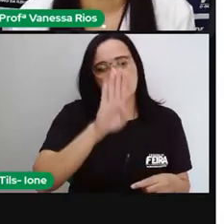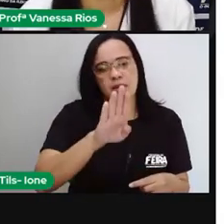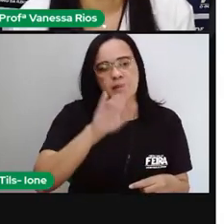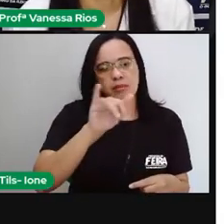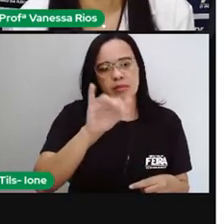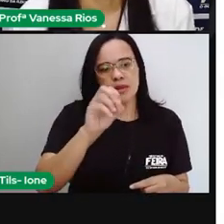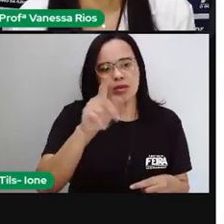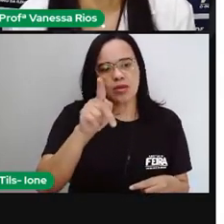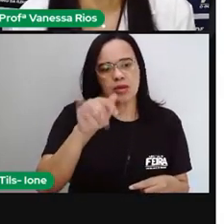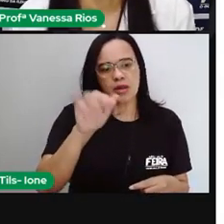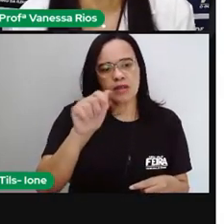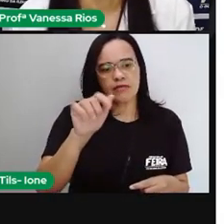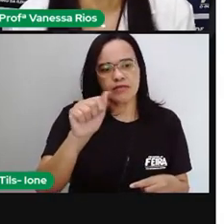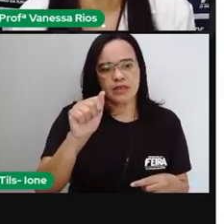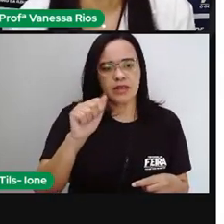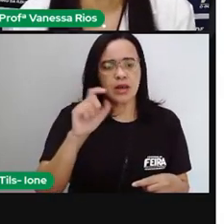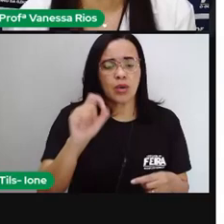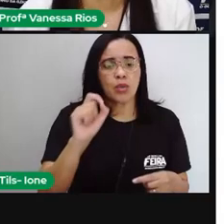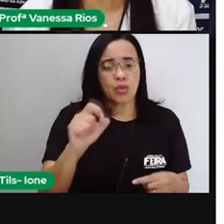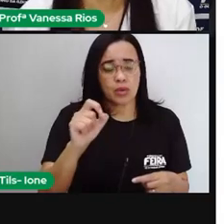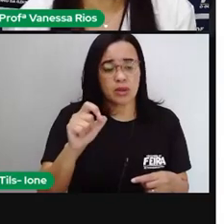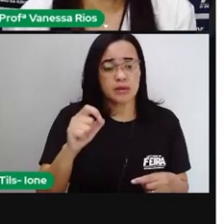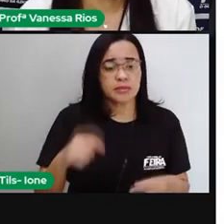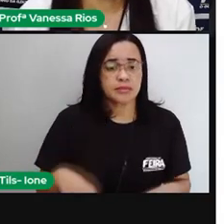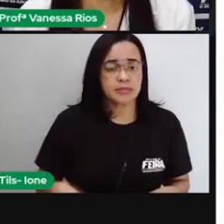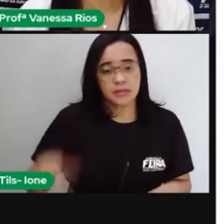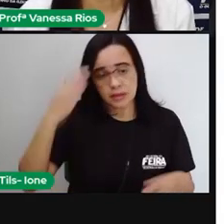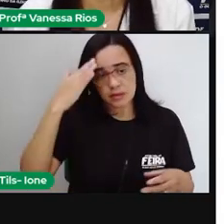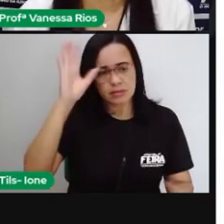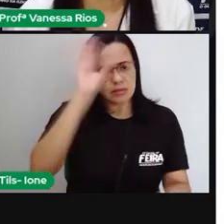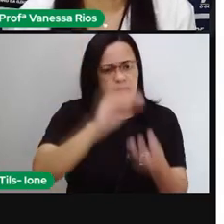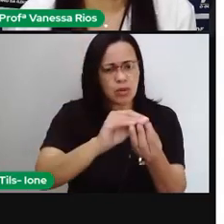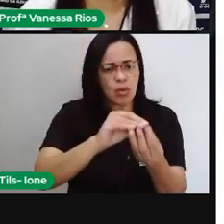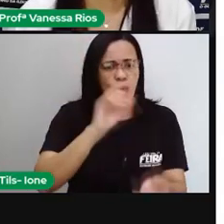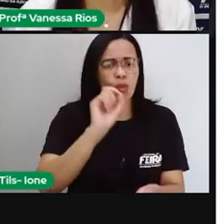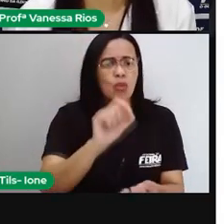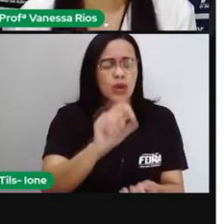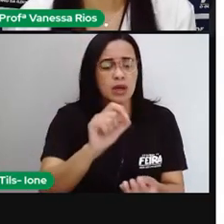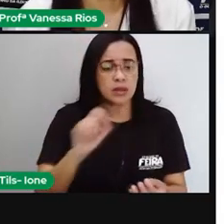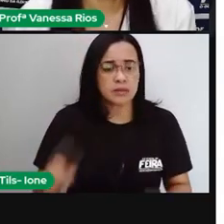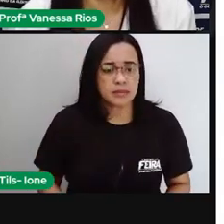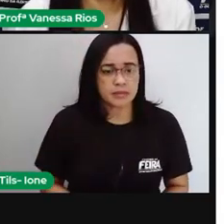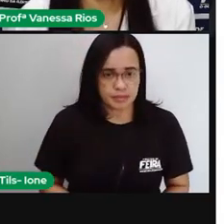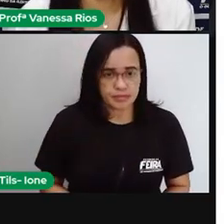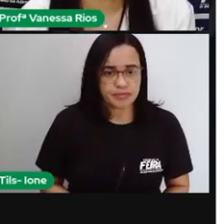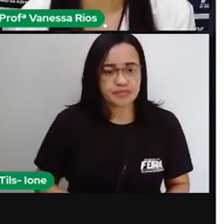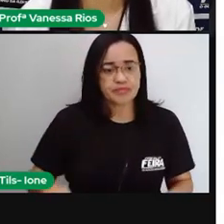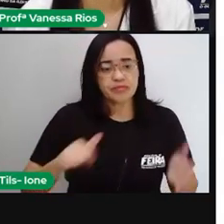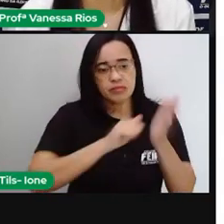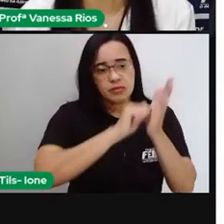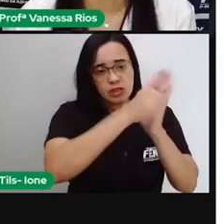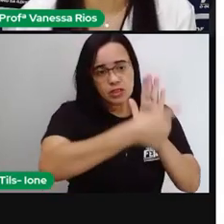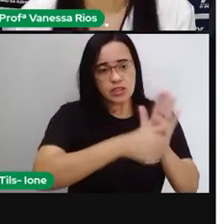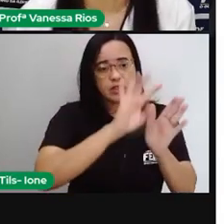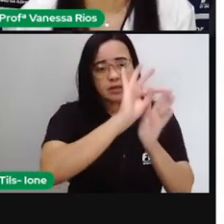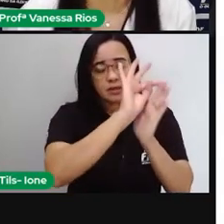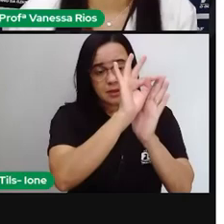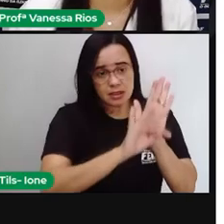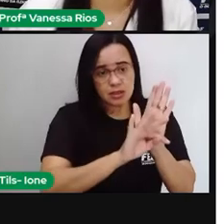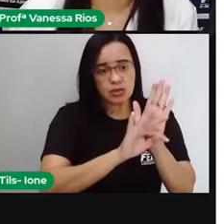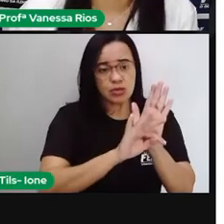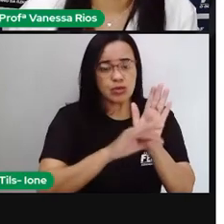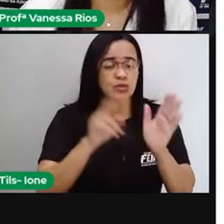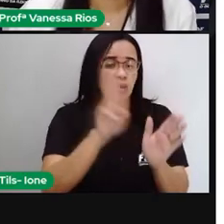E aí a gente entende justamente que biografia vai ser o gênero textual utilizado para